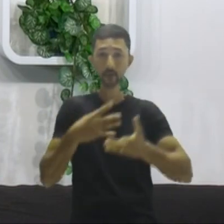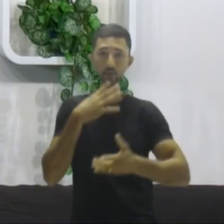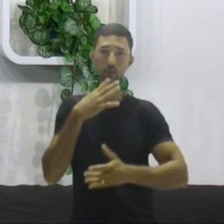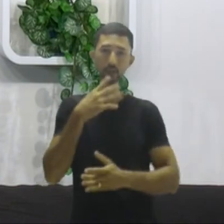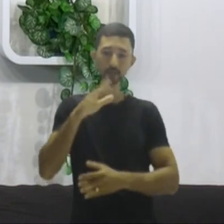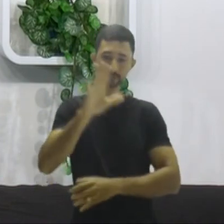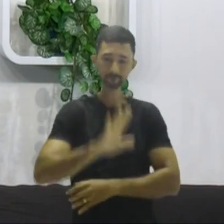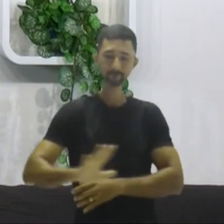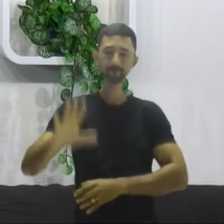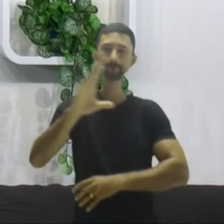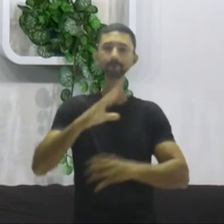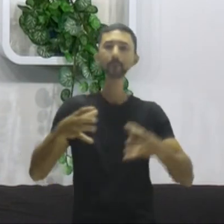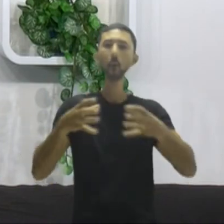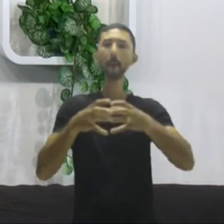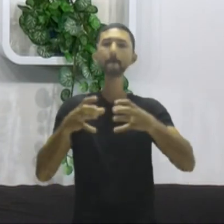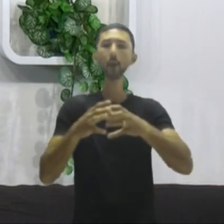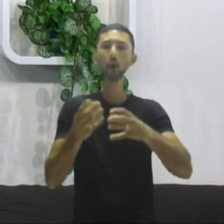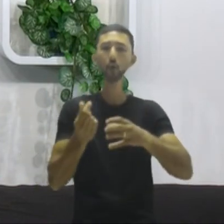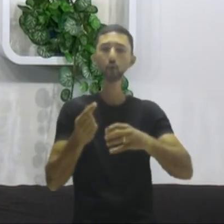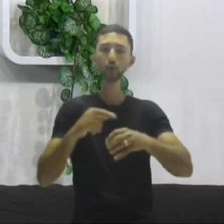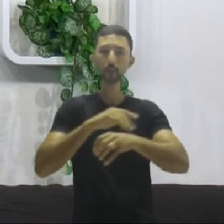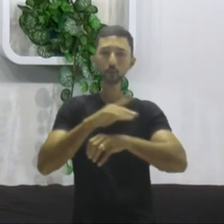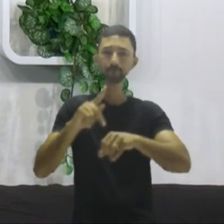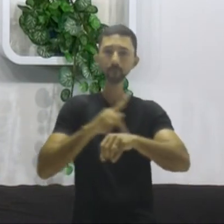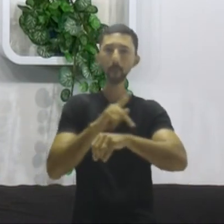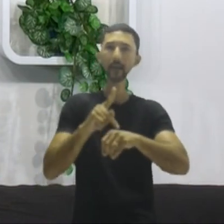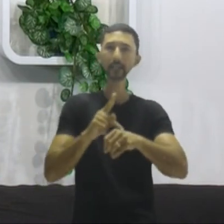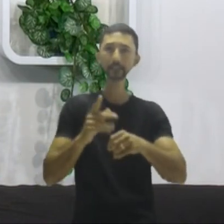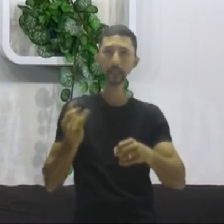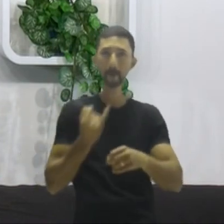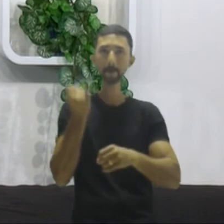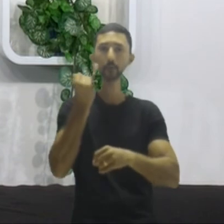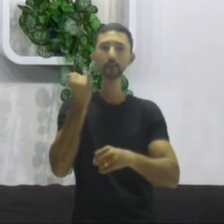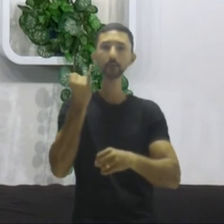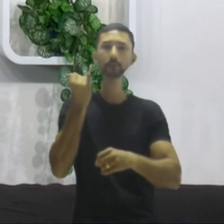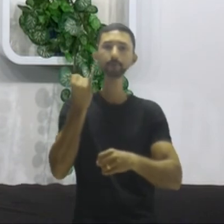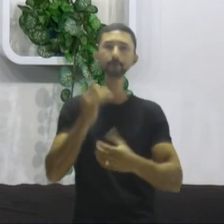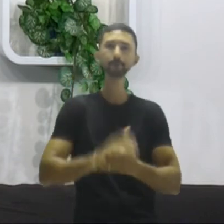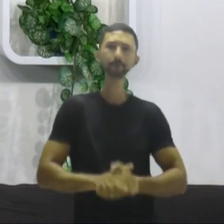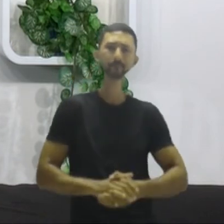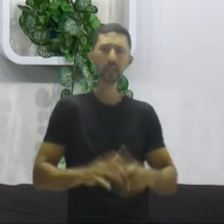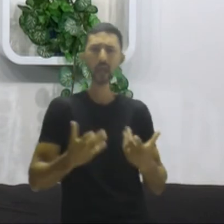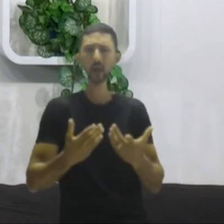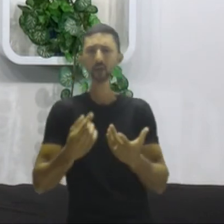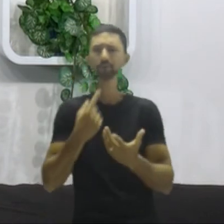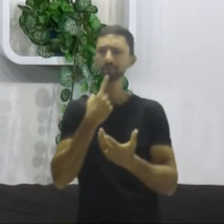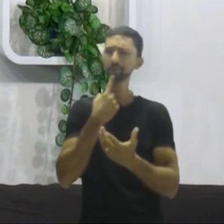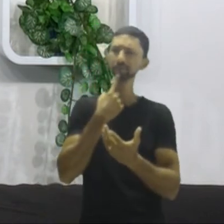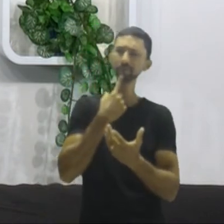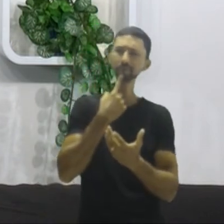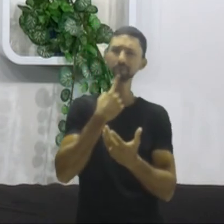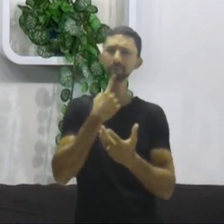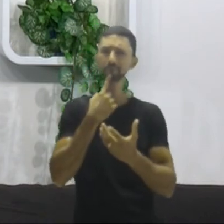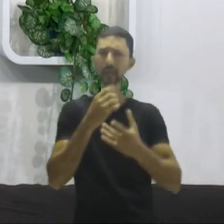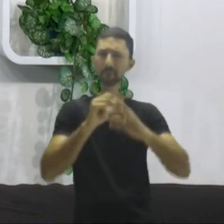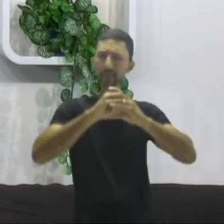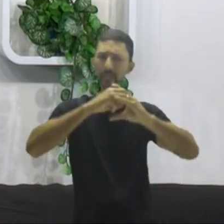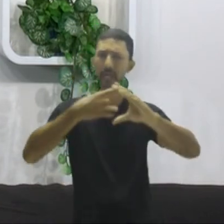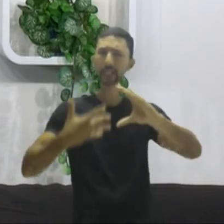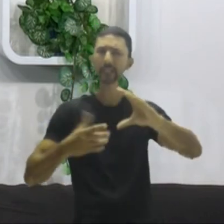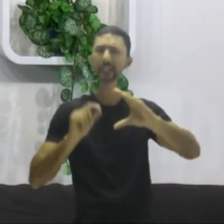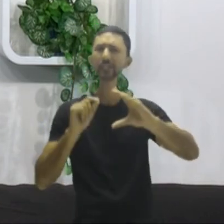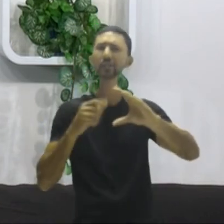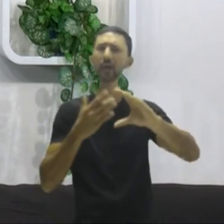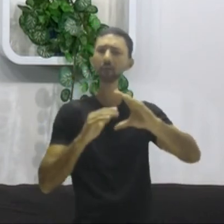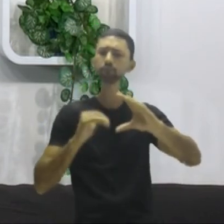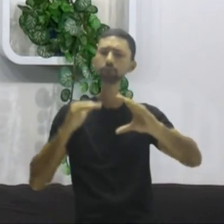hoje desse bloco econômico extremamente importante. Mas, professor, me dá mais características